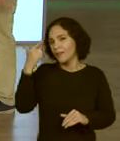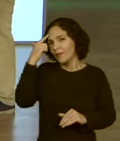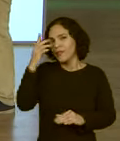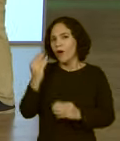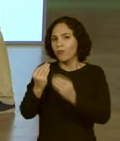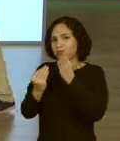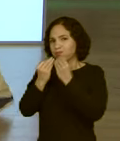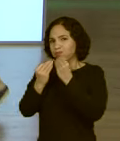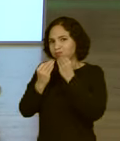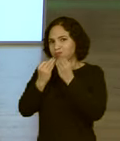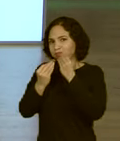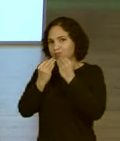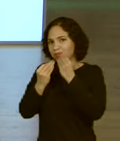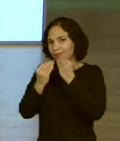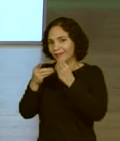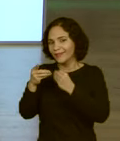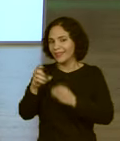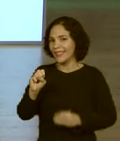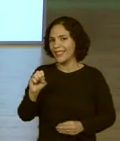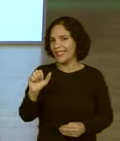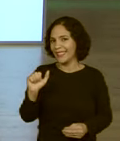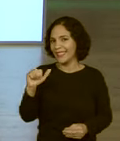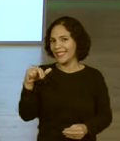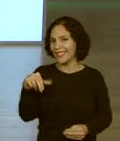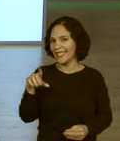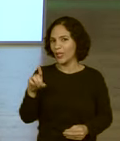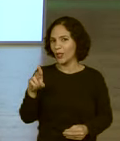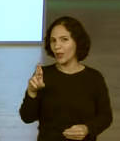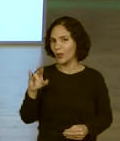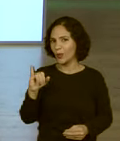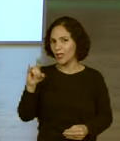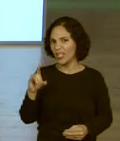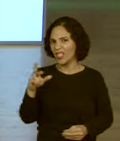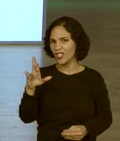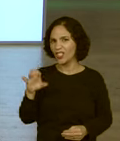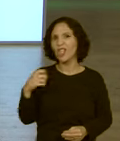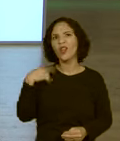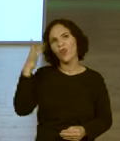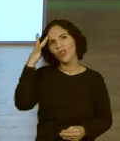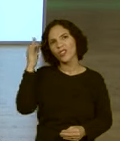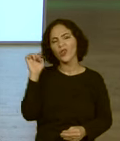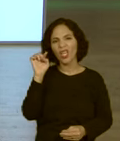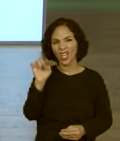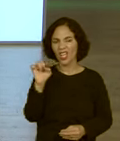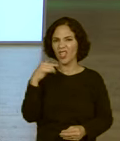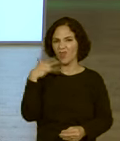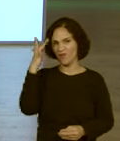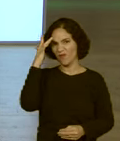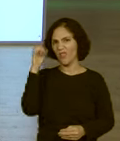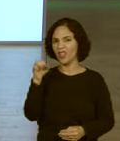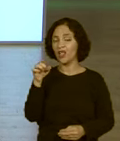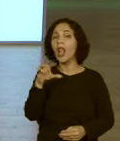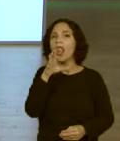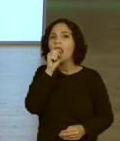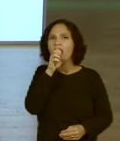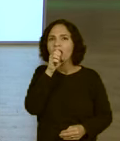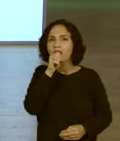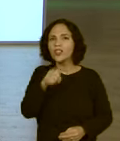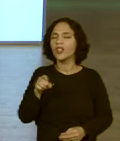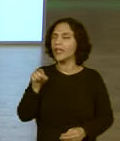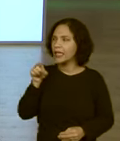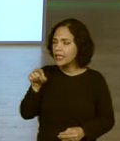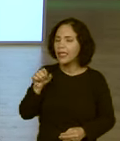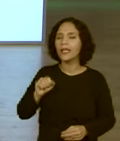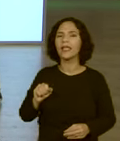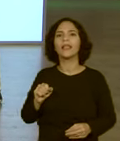colocar o sanduíche no supermercado. Você sabe onde ele tinha uma laranja, o sanduíche, se eu não me engano, está aqui em cima. A laranja está aqui